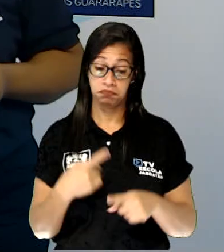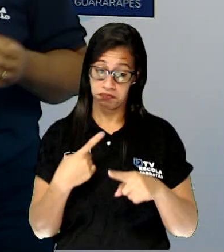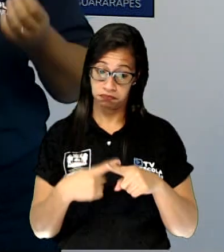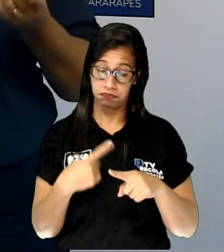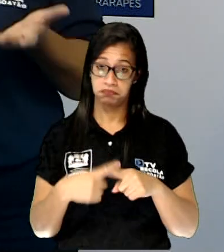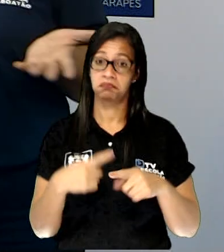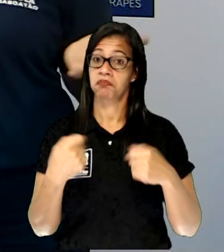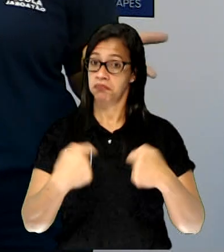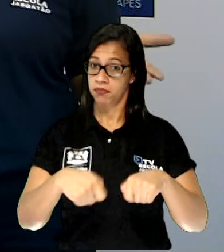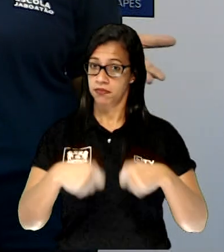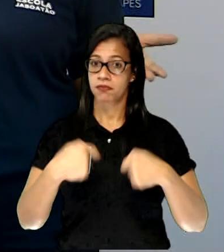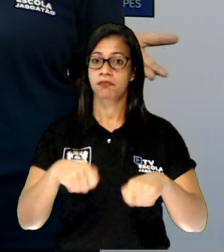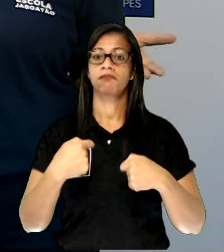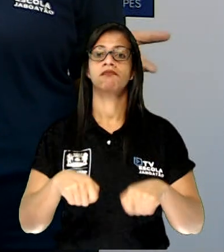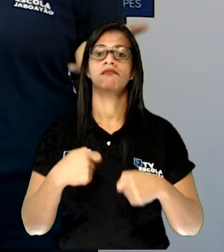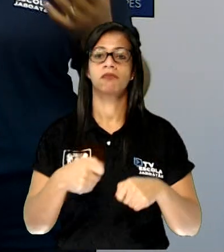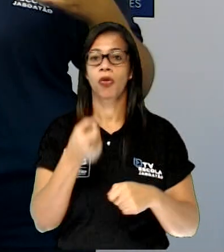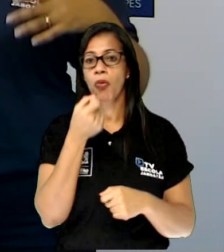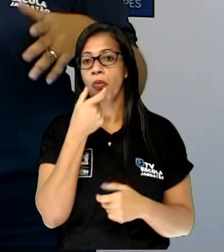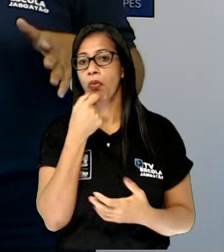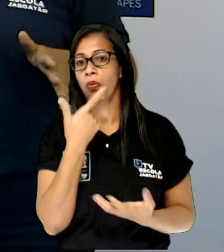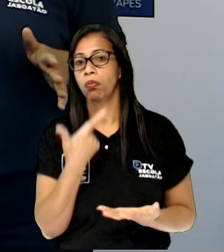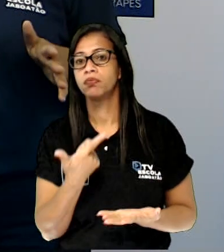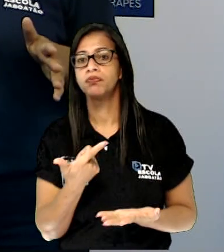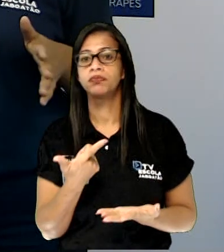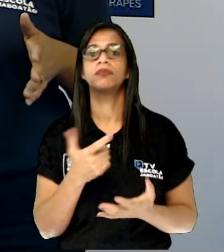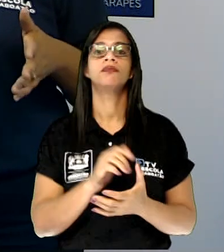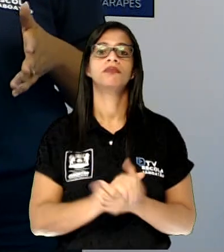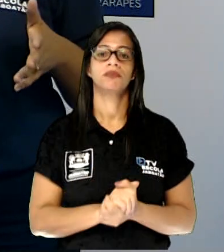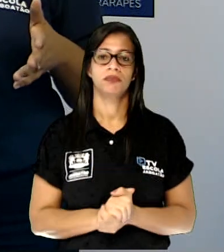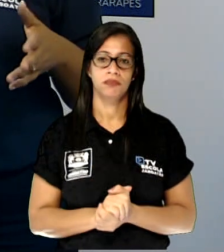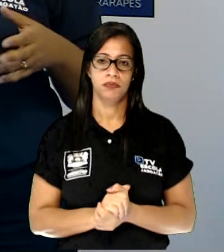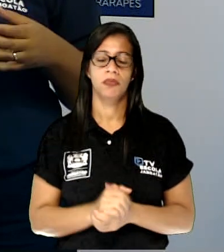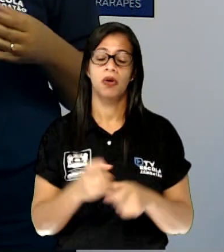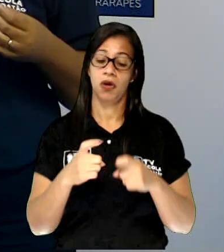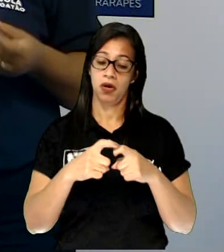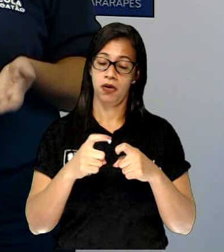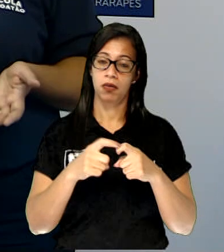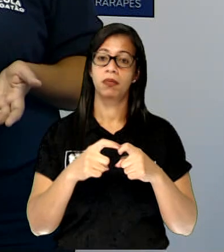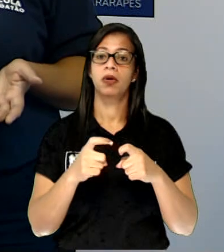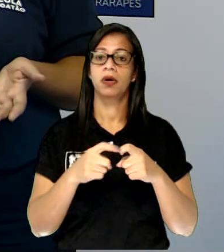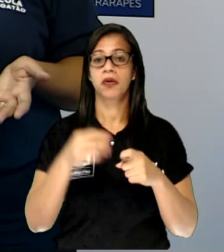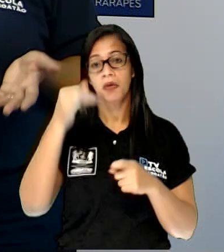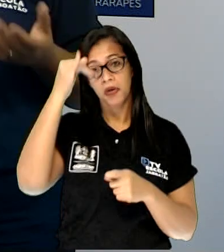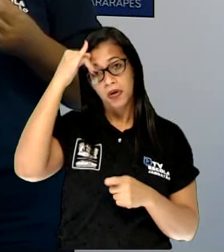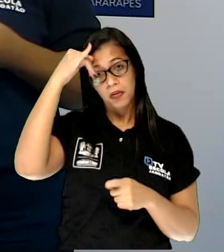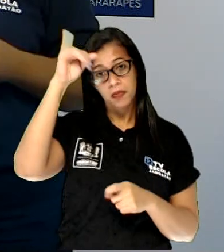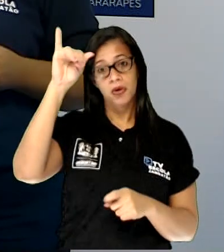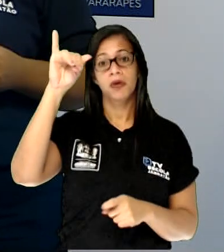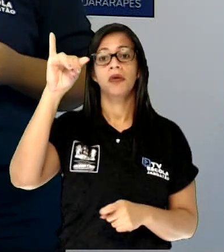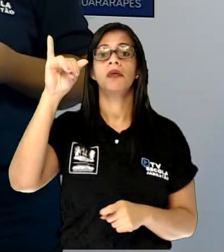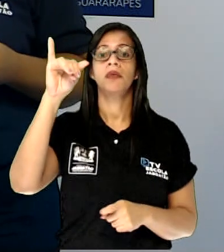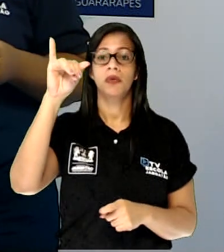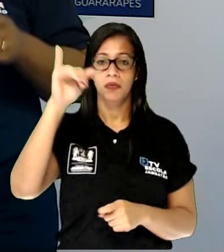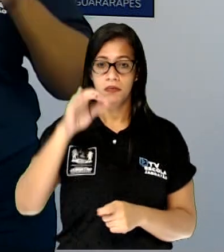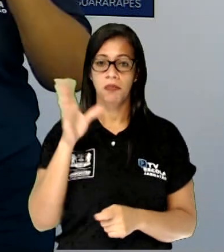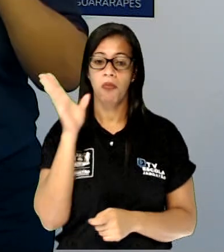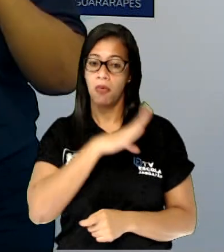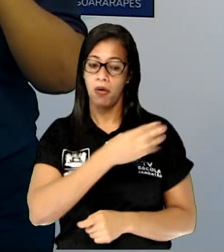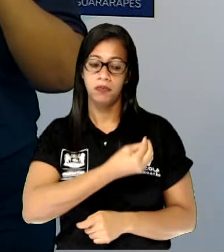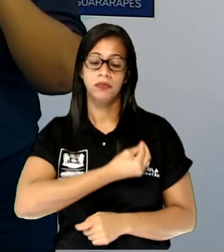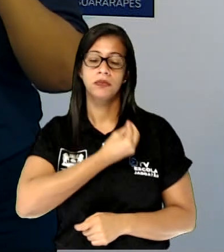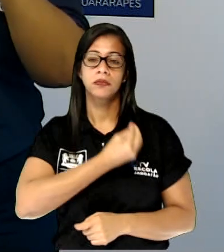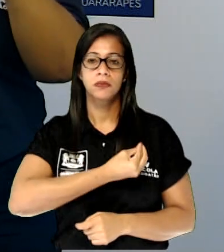tratamento que só o médico vai fazer, pra eliminar esses, esses produtos, né? Que estão no seu organismo. Então,